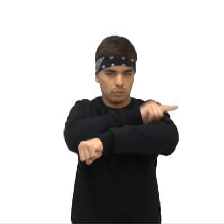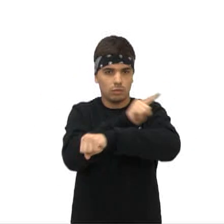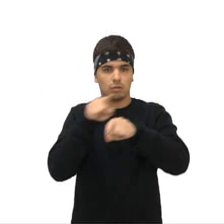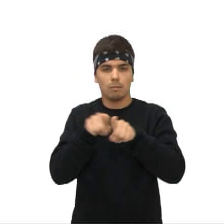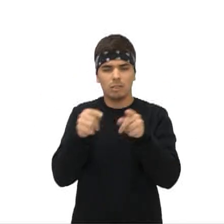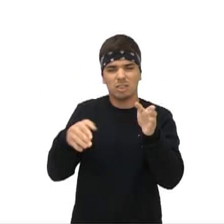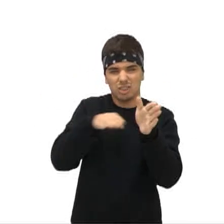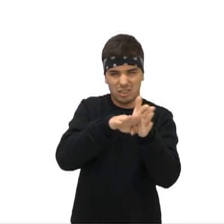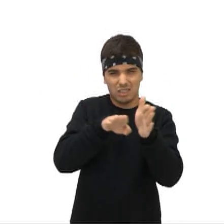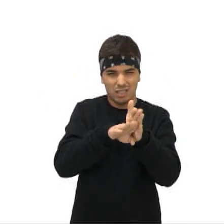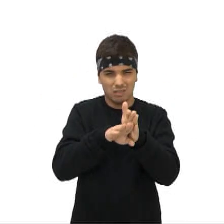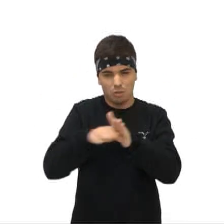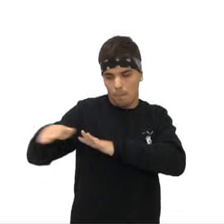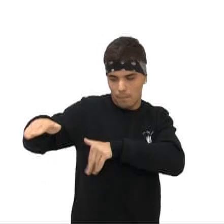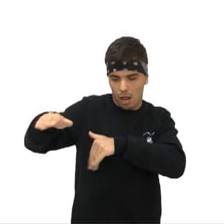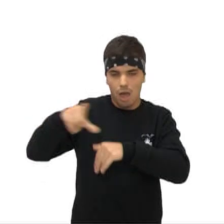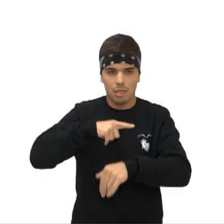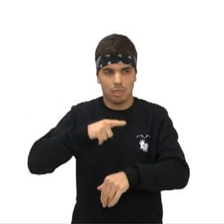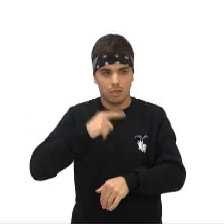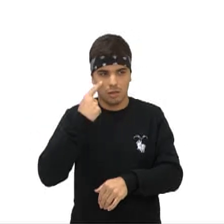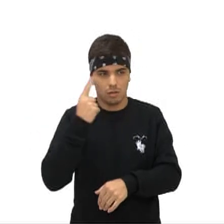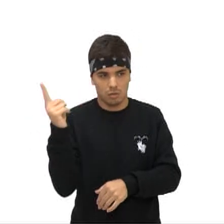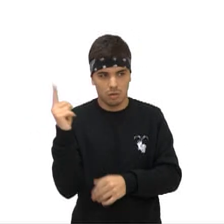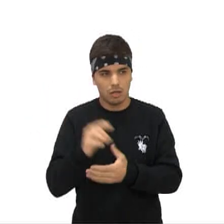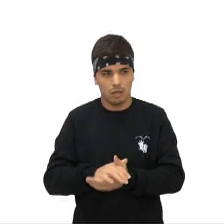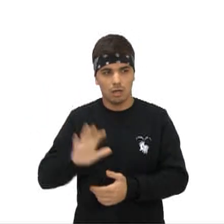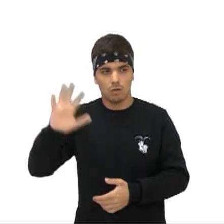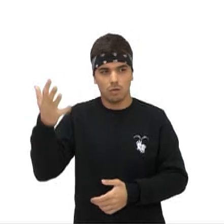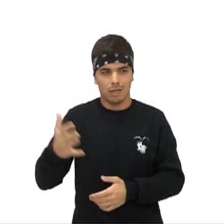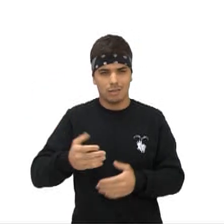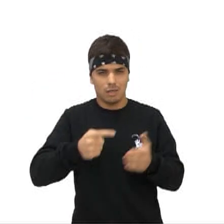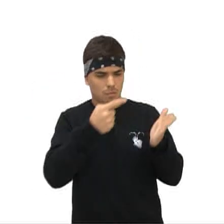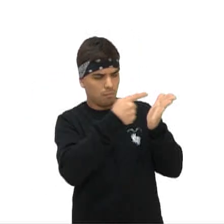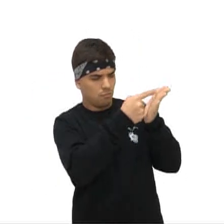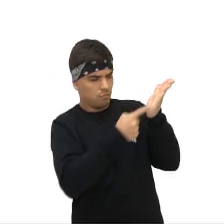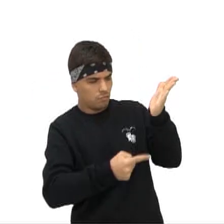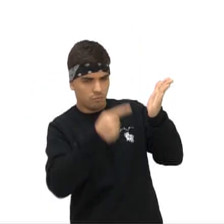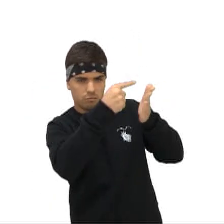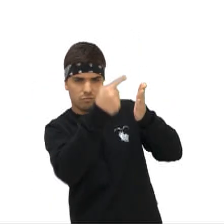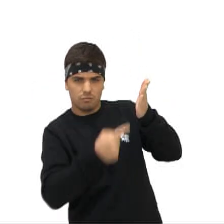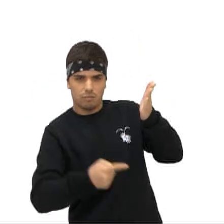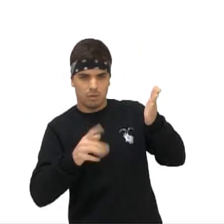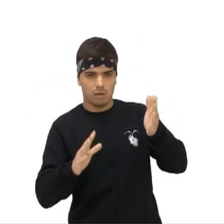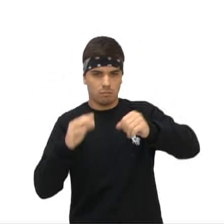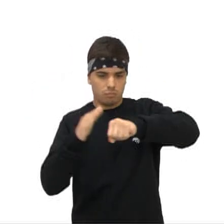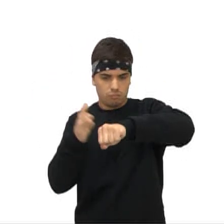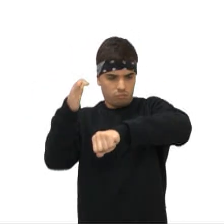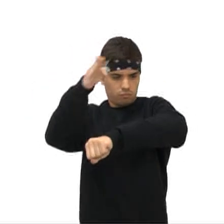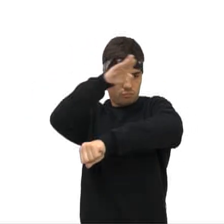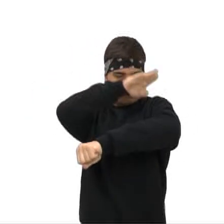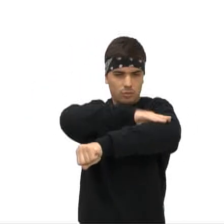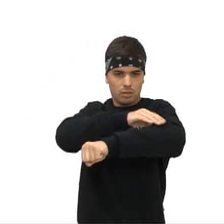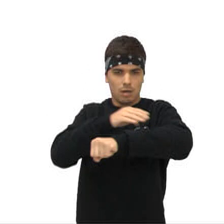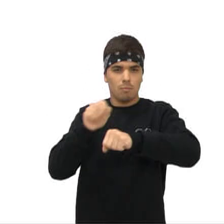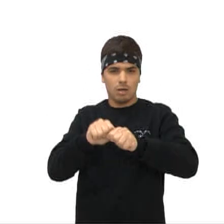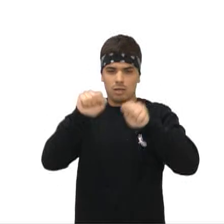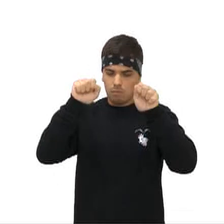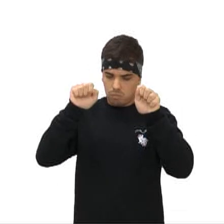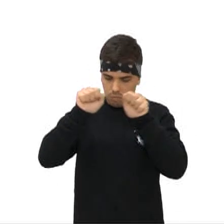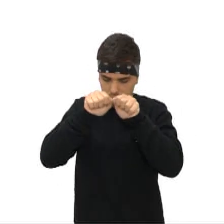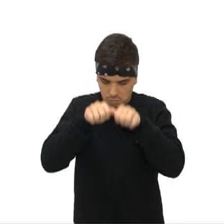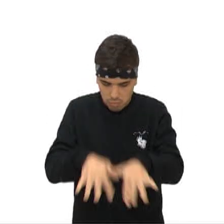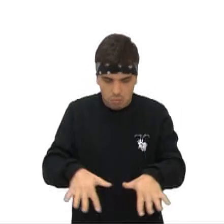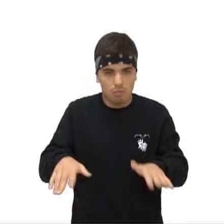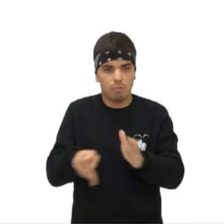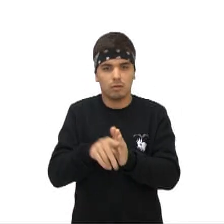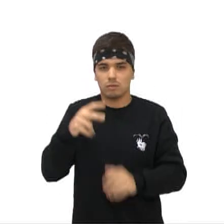para o litoral E aí você tem, assim, essas fissuras Que aparecem ali na montanha Que isso aqui é de deslizamento Por causa das fortes chuvas que